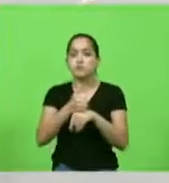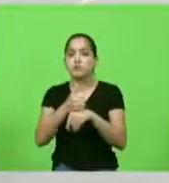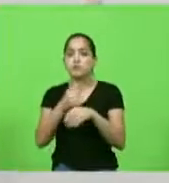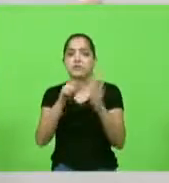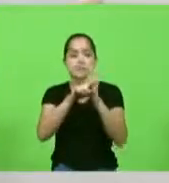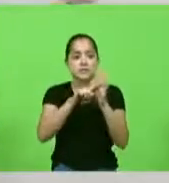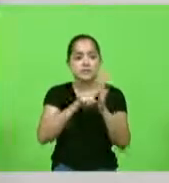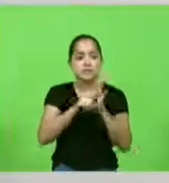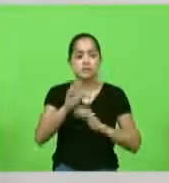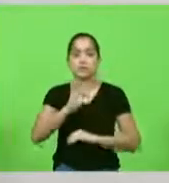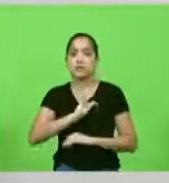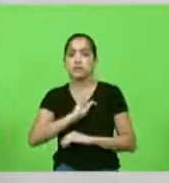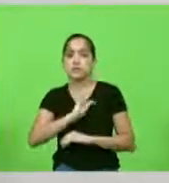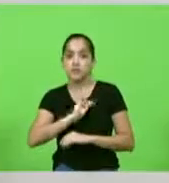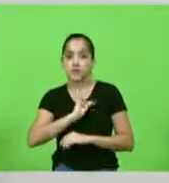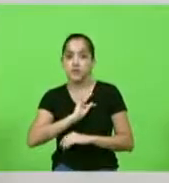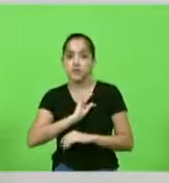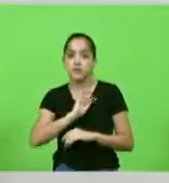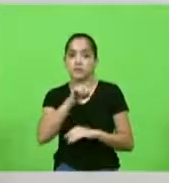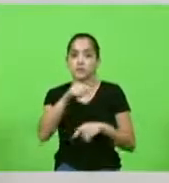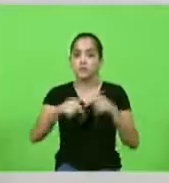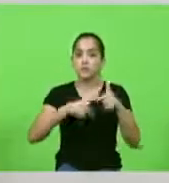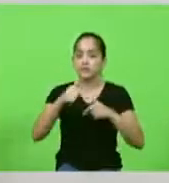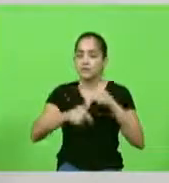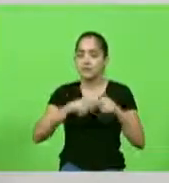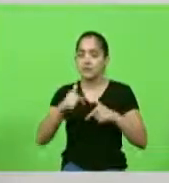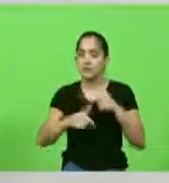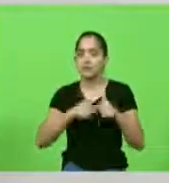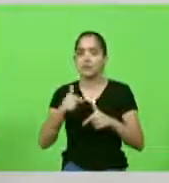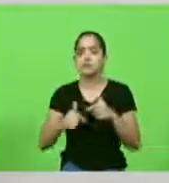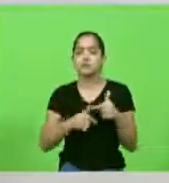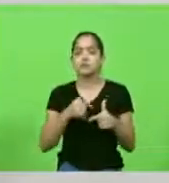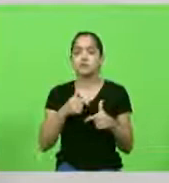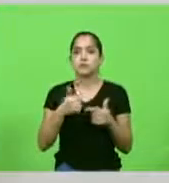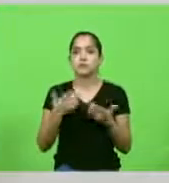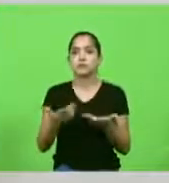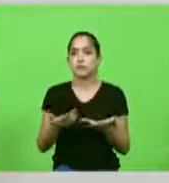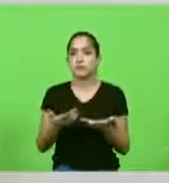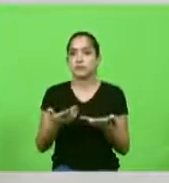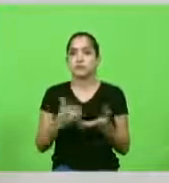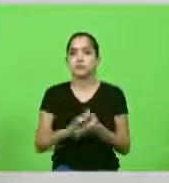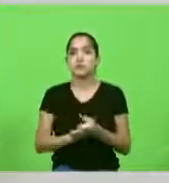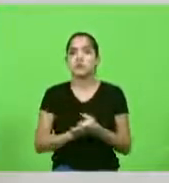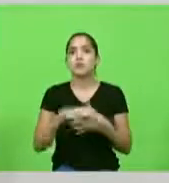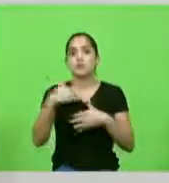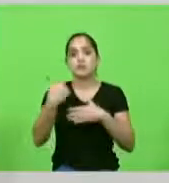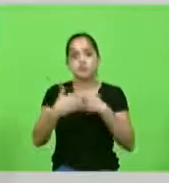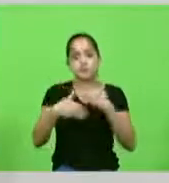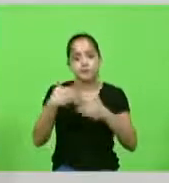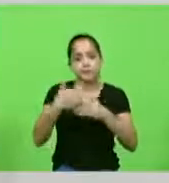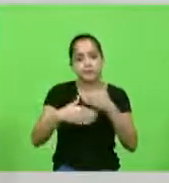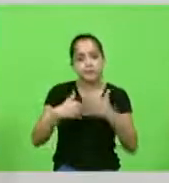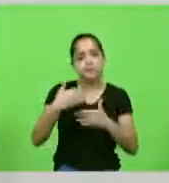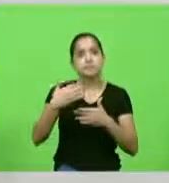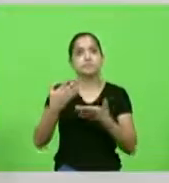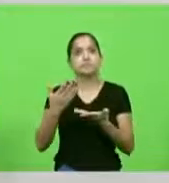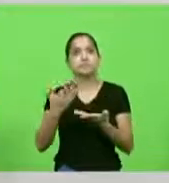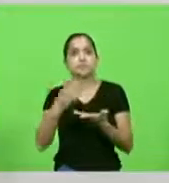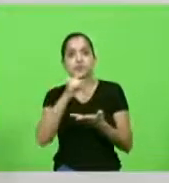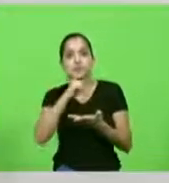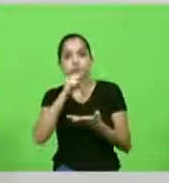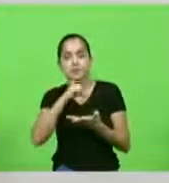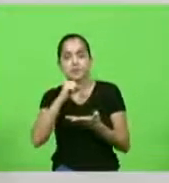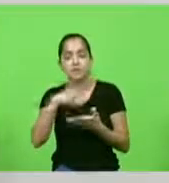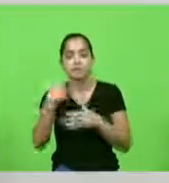técnicos deputado Silvio que estavam ali à disposição e que o pessoal foi envelhecendo foi se aposentando e não